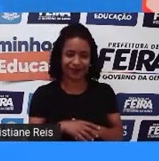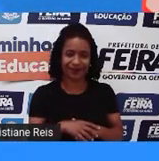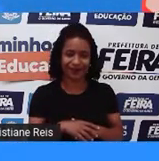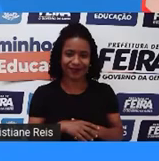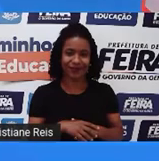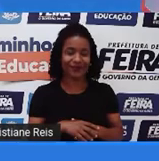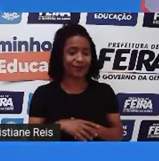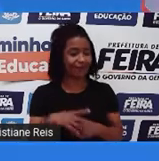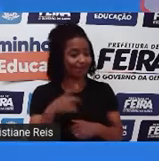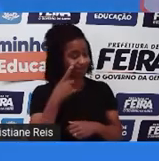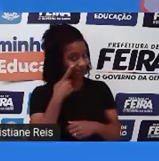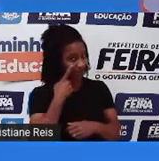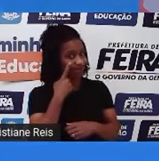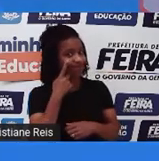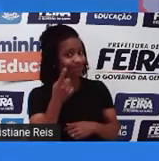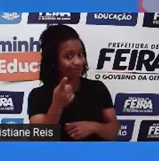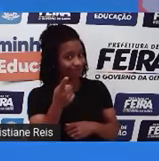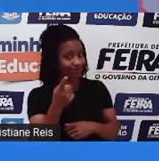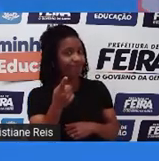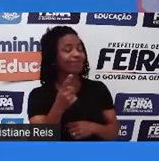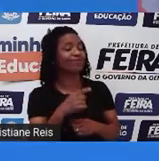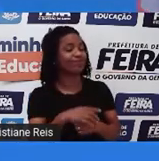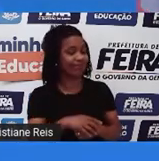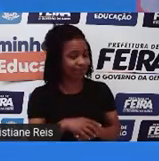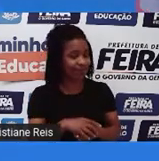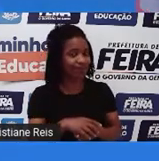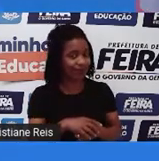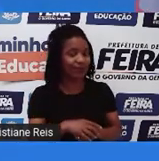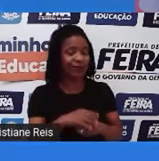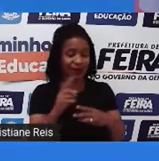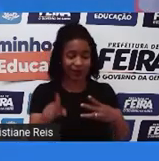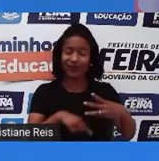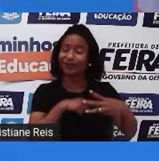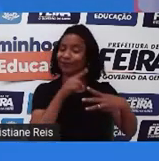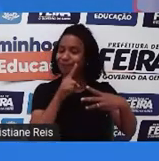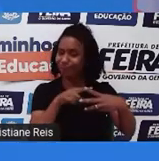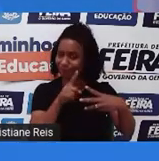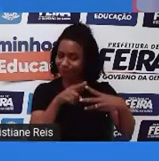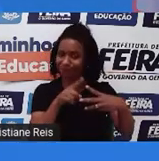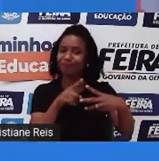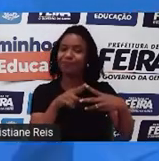Olha, então, na verdade, a opção correta